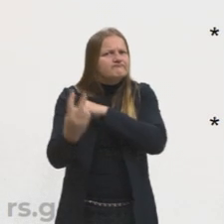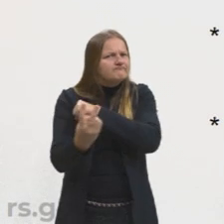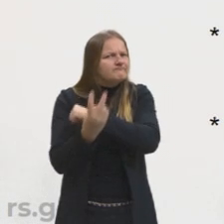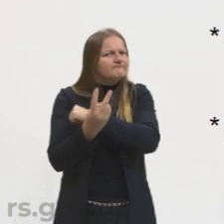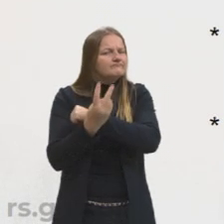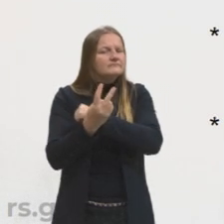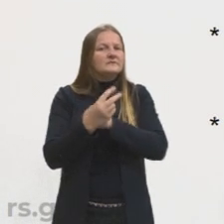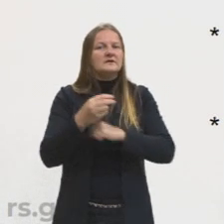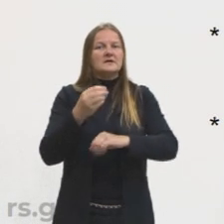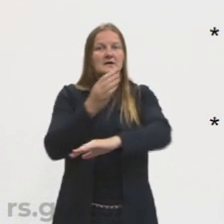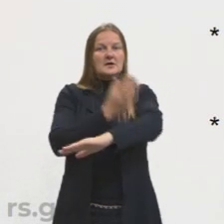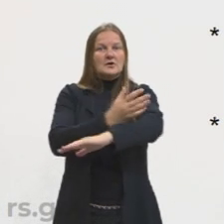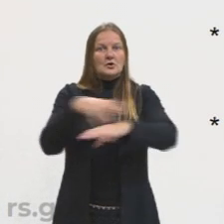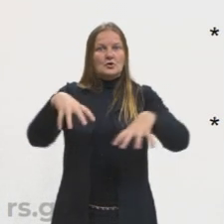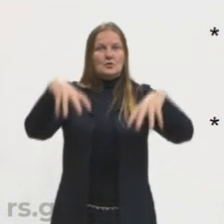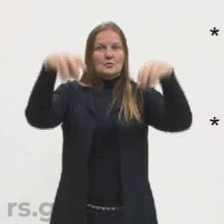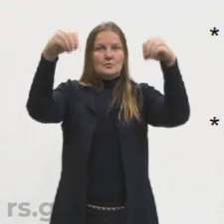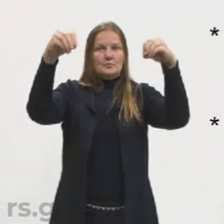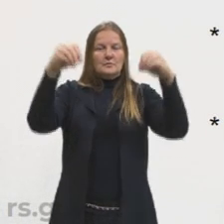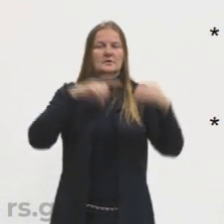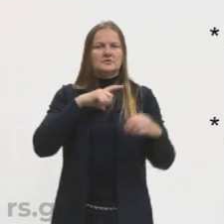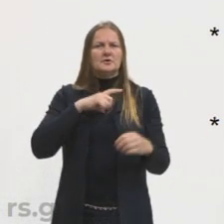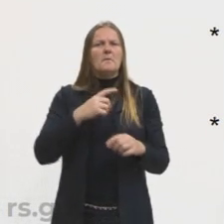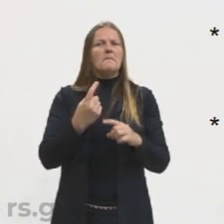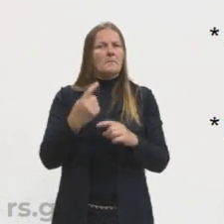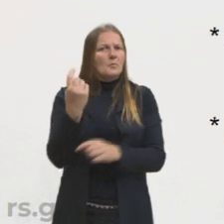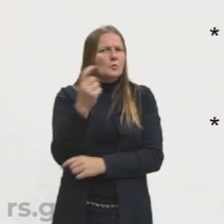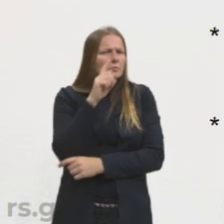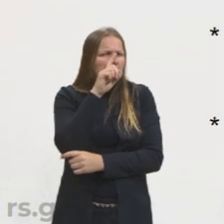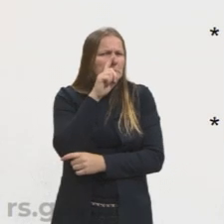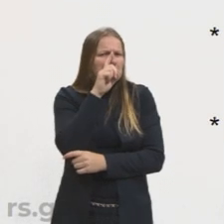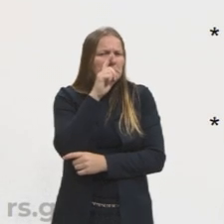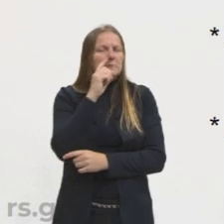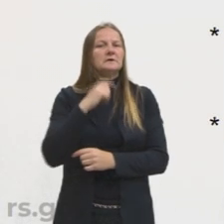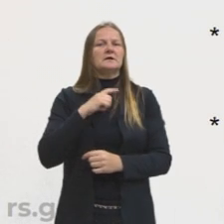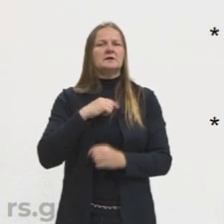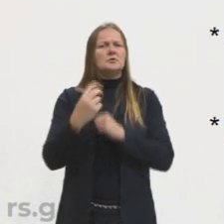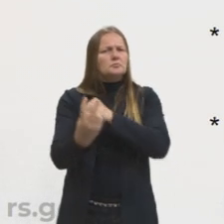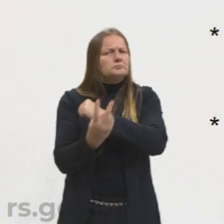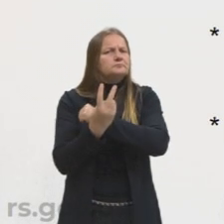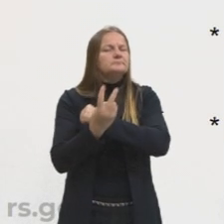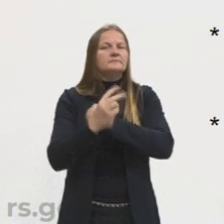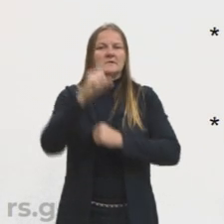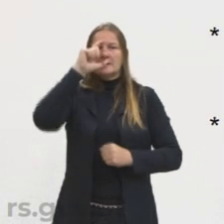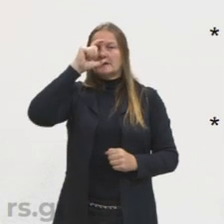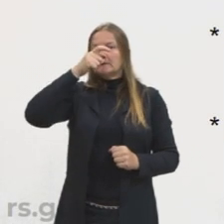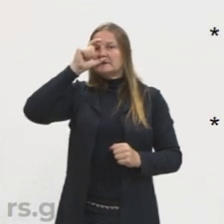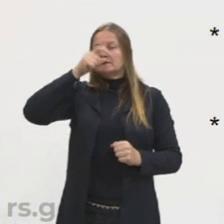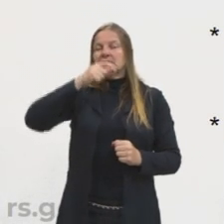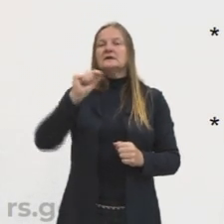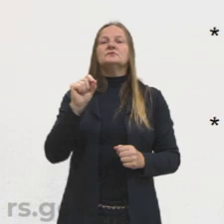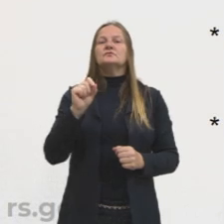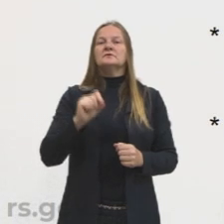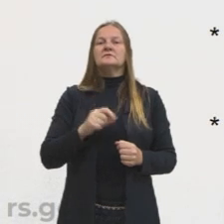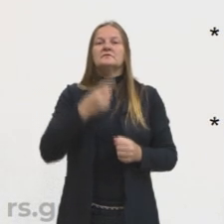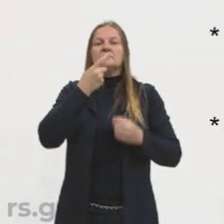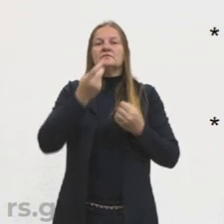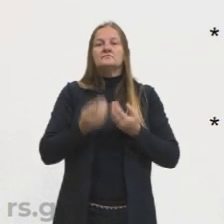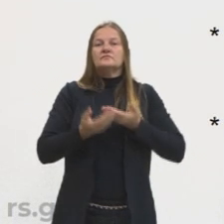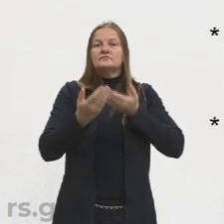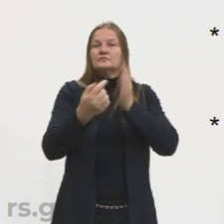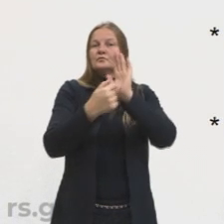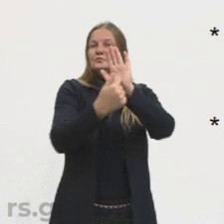Média, ainda muito poder do Tribunal de Inquisição. O que o Descartes vai nos trazer?